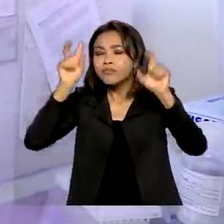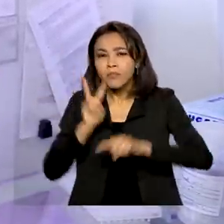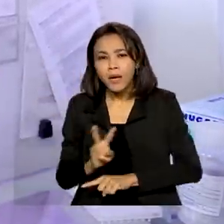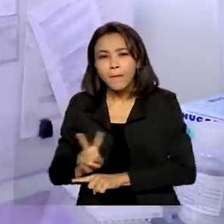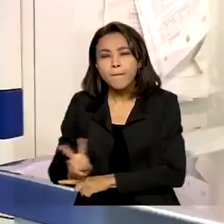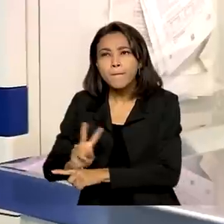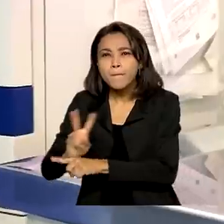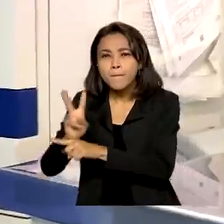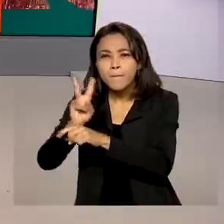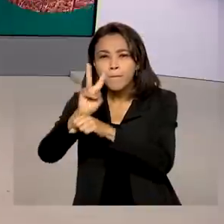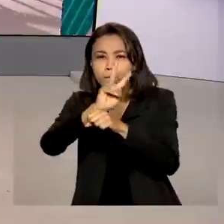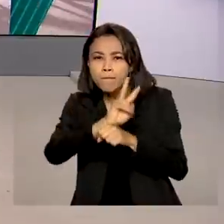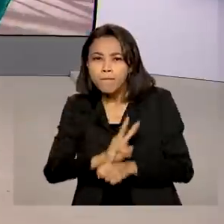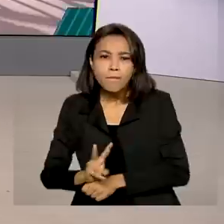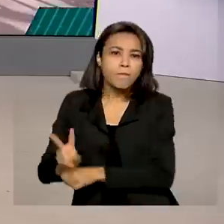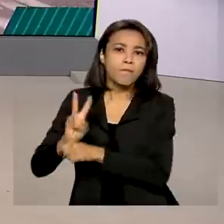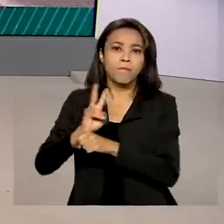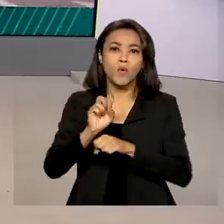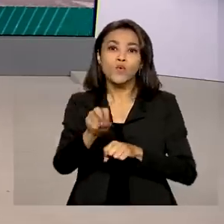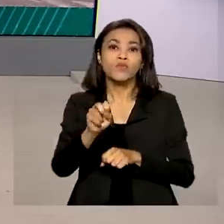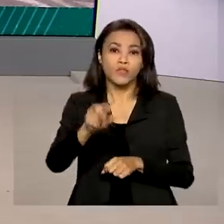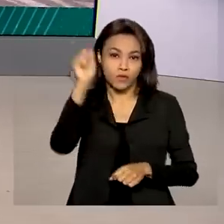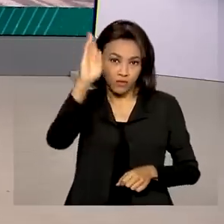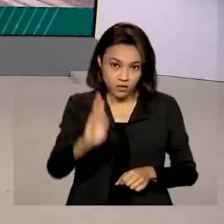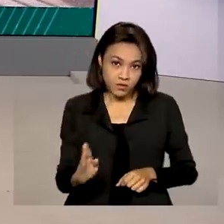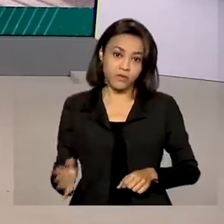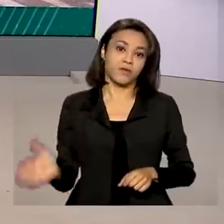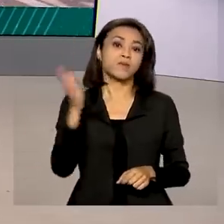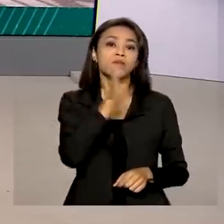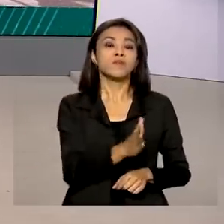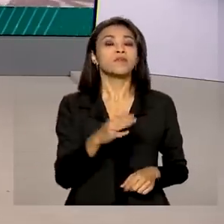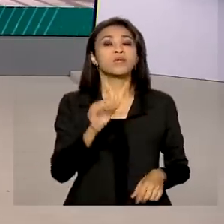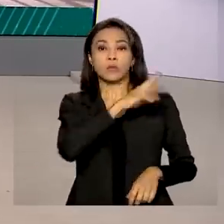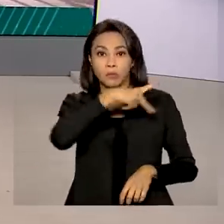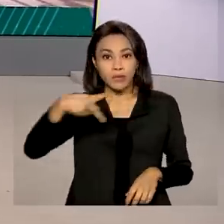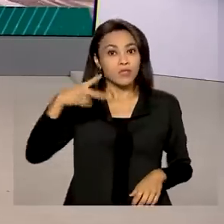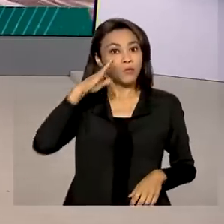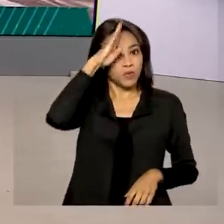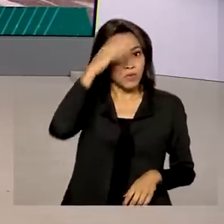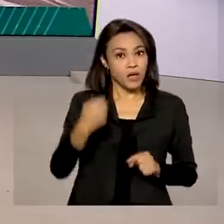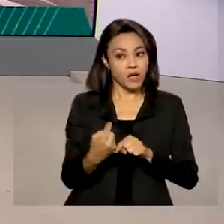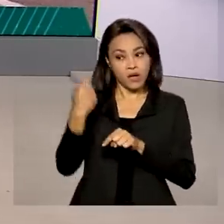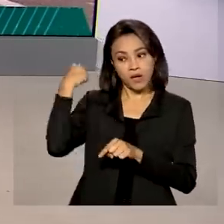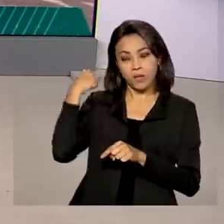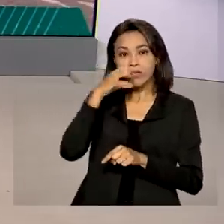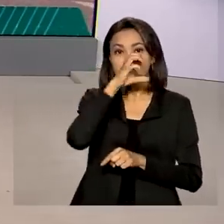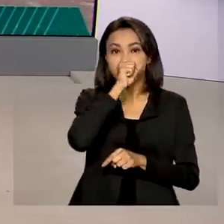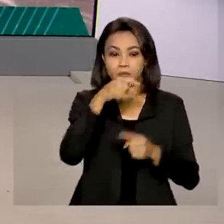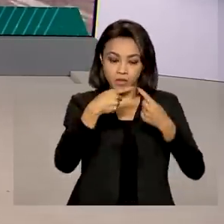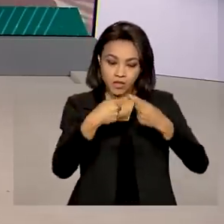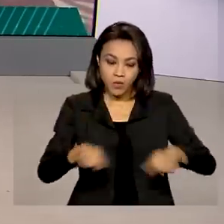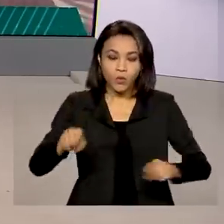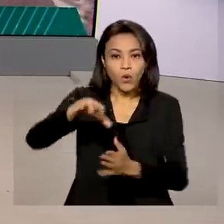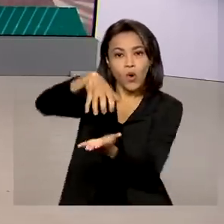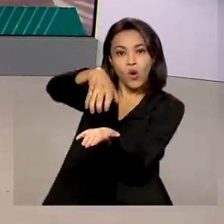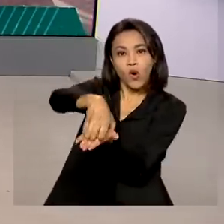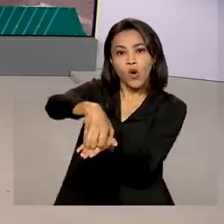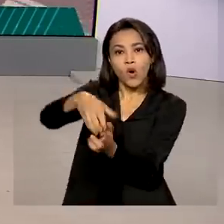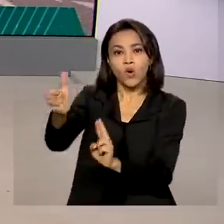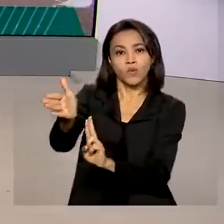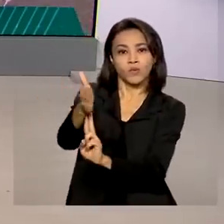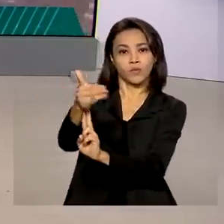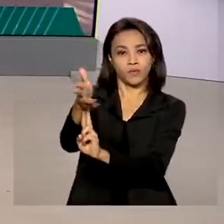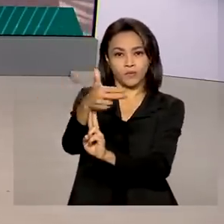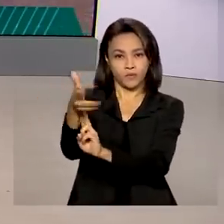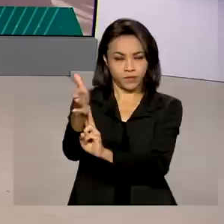vírus no país. O presidente Jair Bolsonaro inaugurou neste sábado o vice-consulado do Brasil em Orlando, na